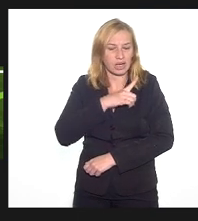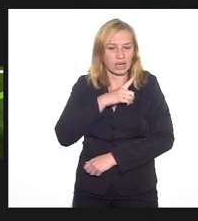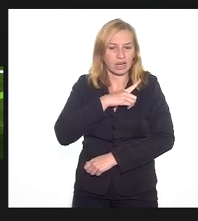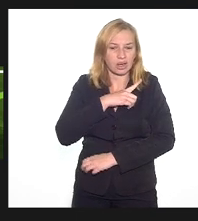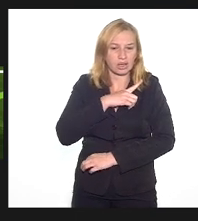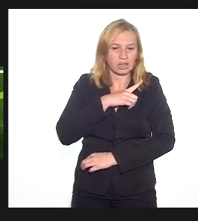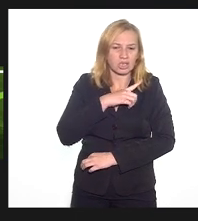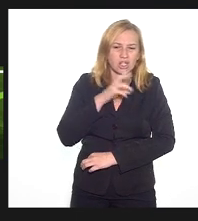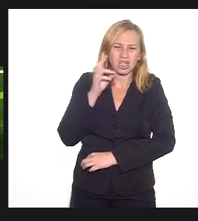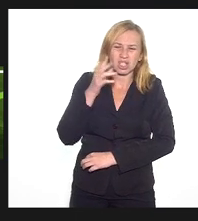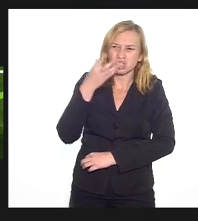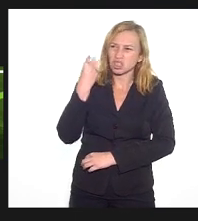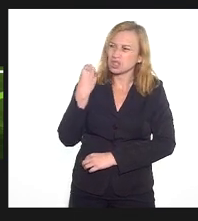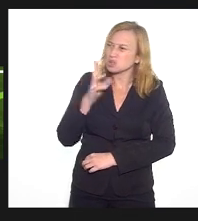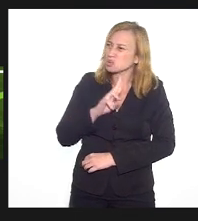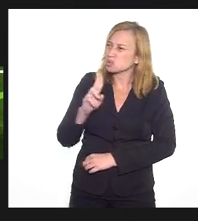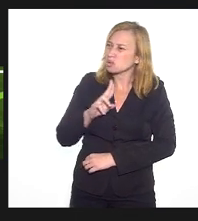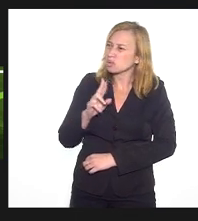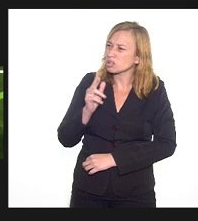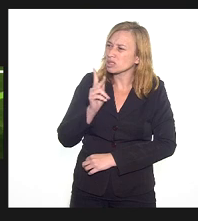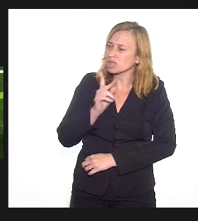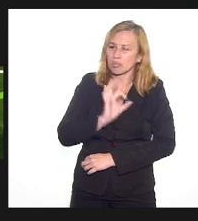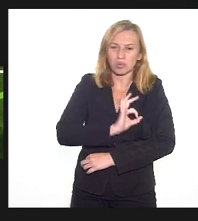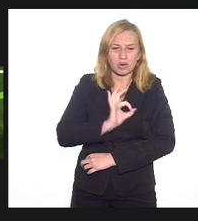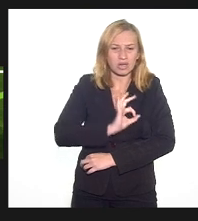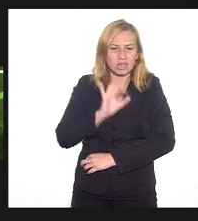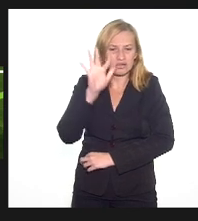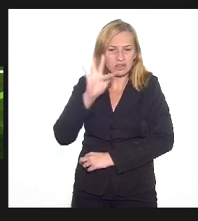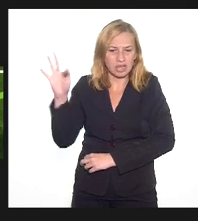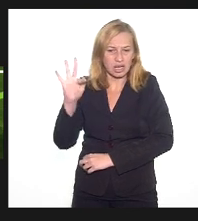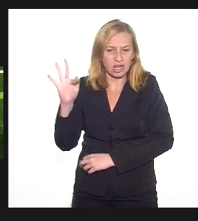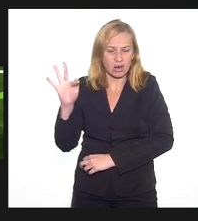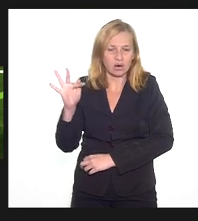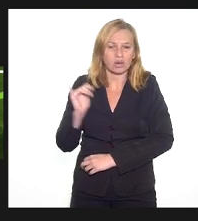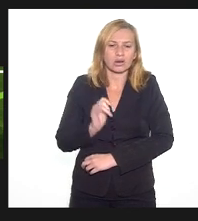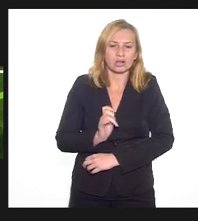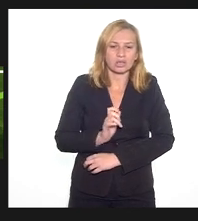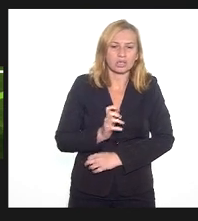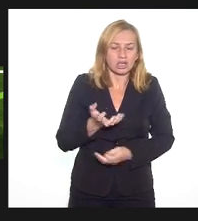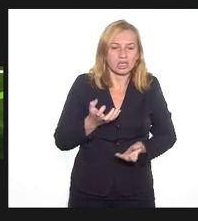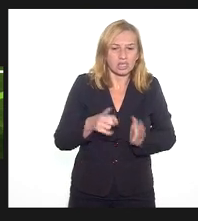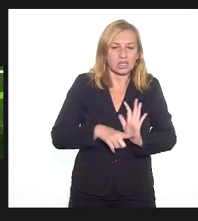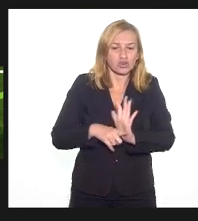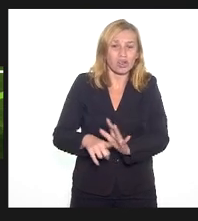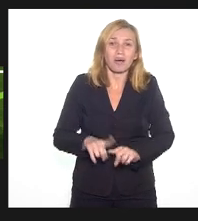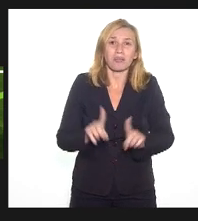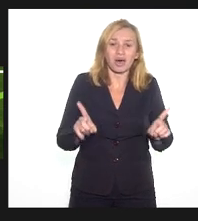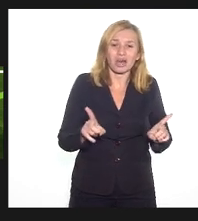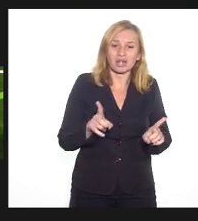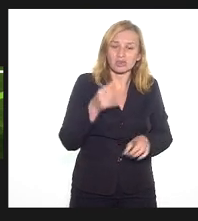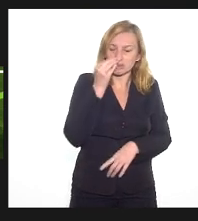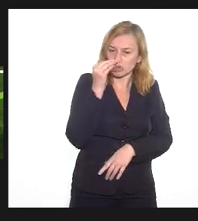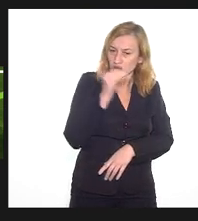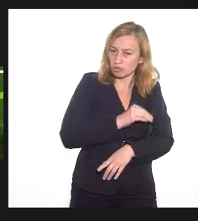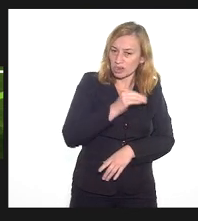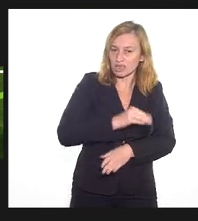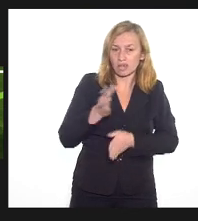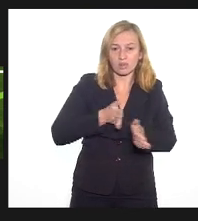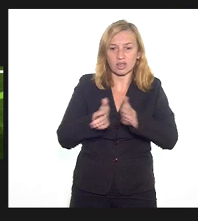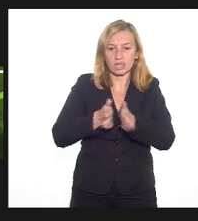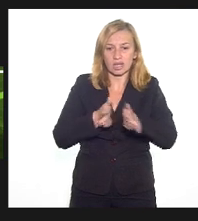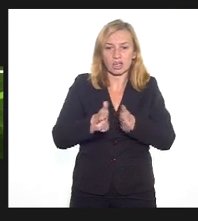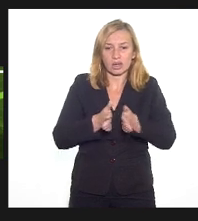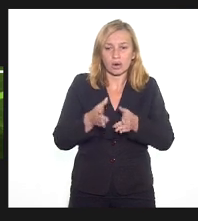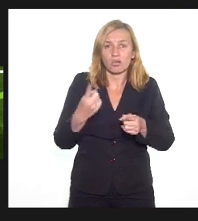que usou o nome da Polícia Federal, ele tentou fazer essas questões, mas foi negado ele o acesso porque não